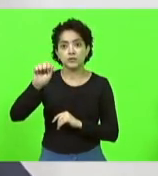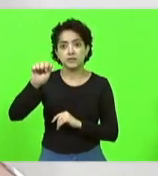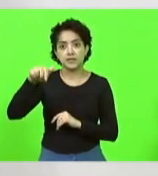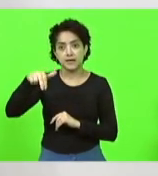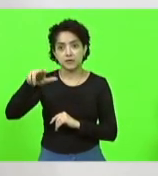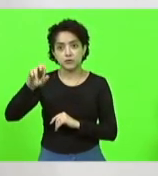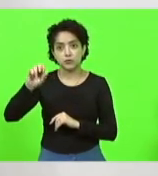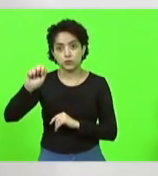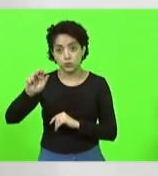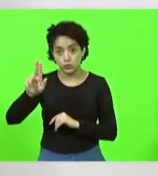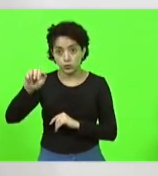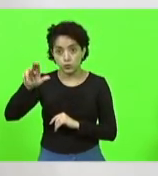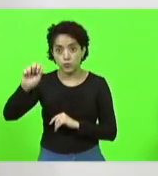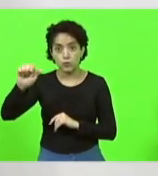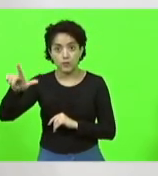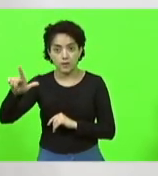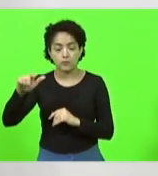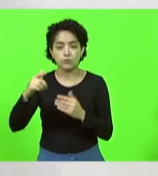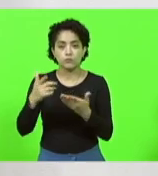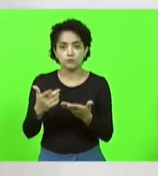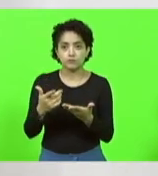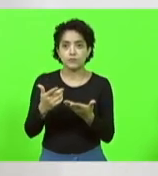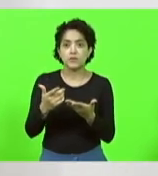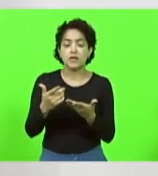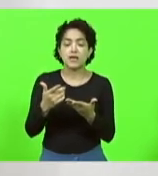é na peça orçamentária